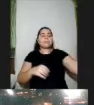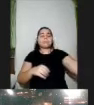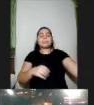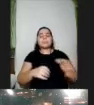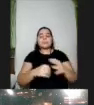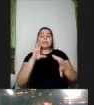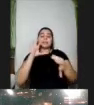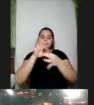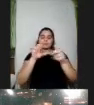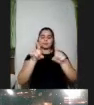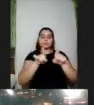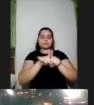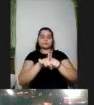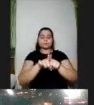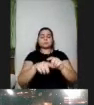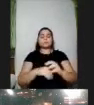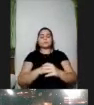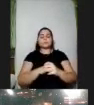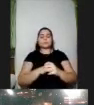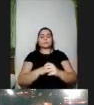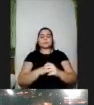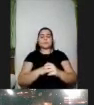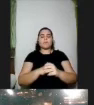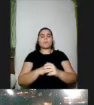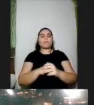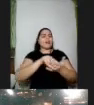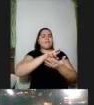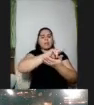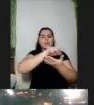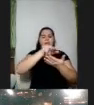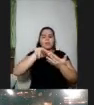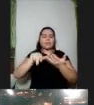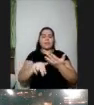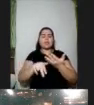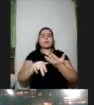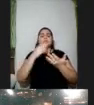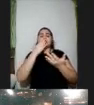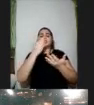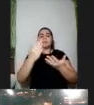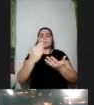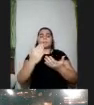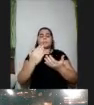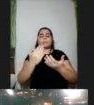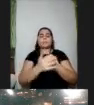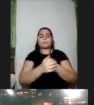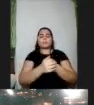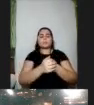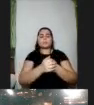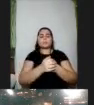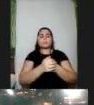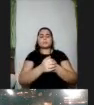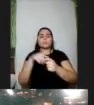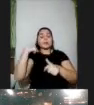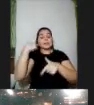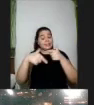a múltiplas opções de trabalhar trabalhar o